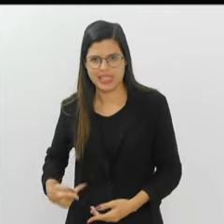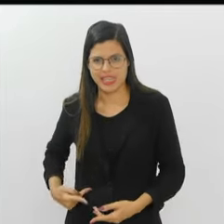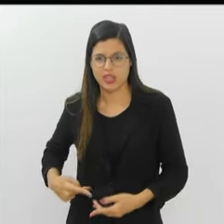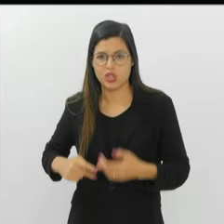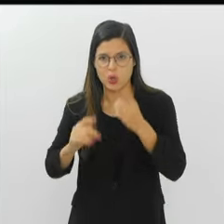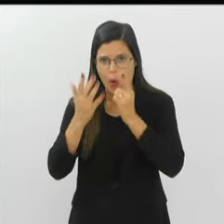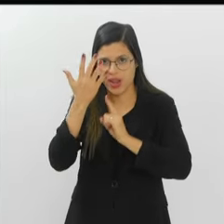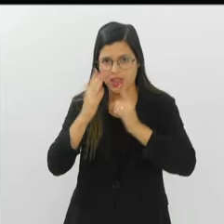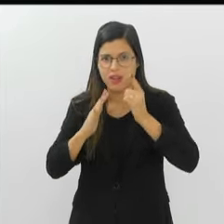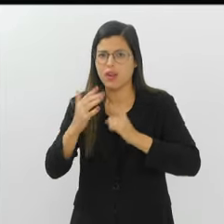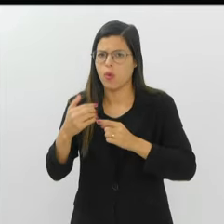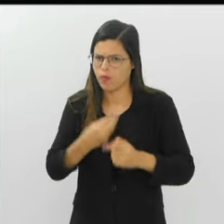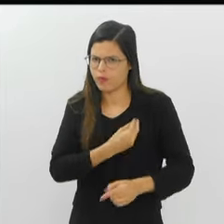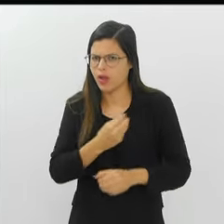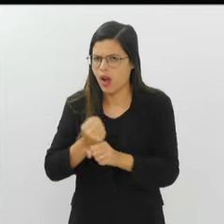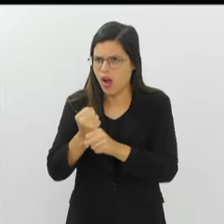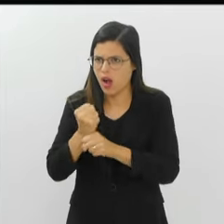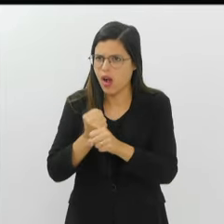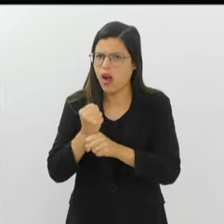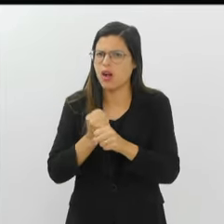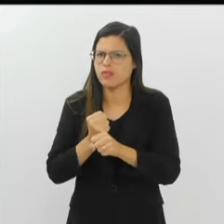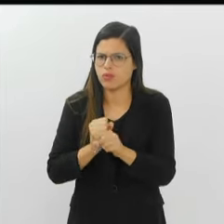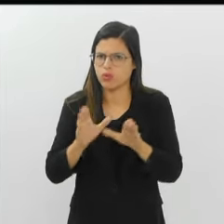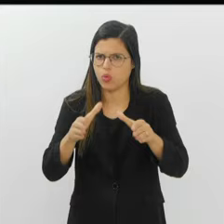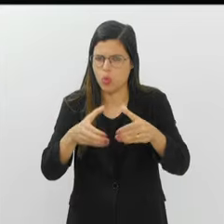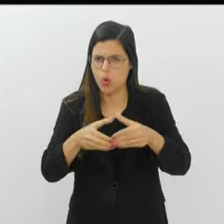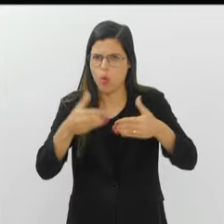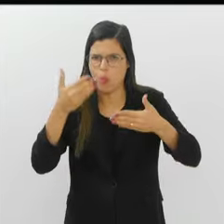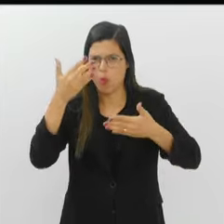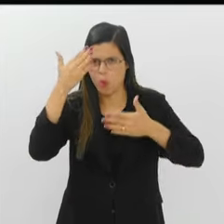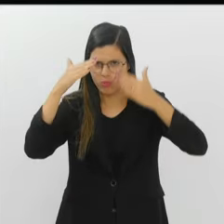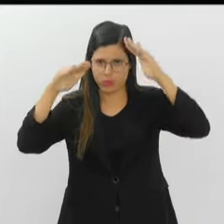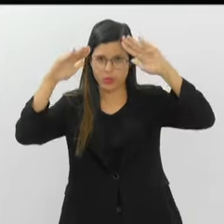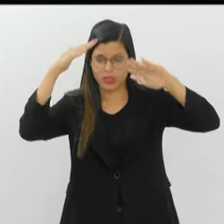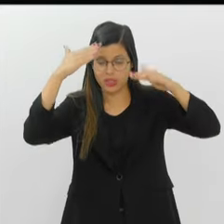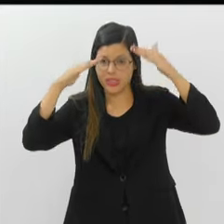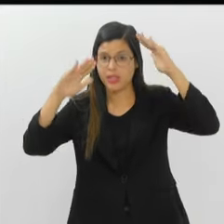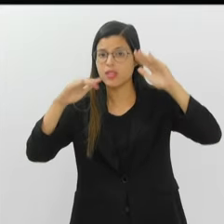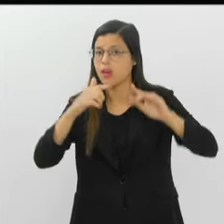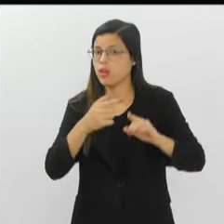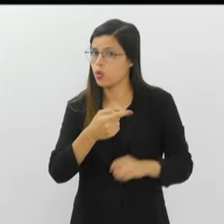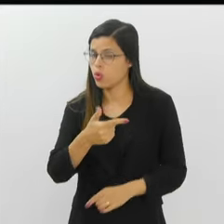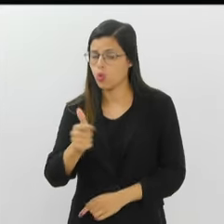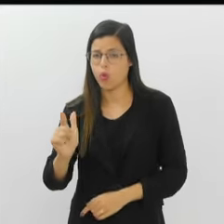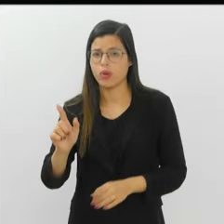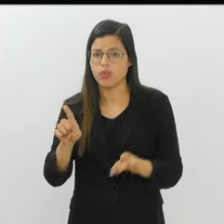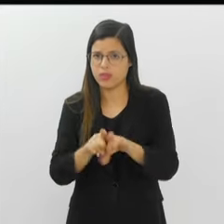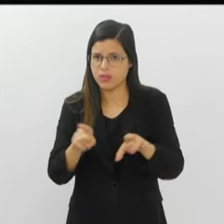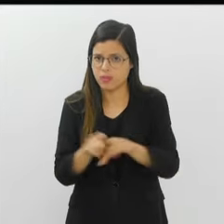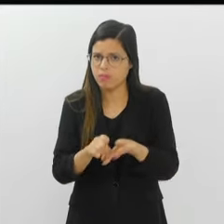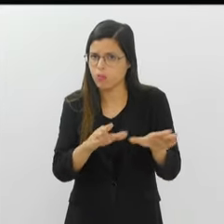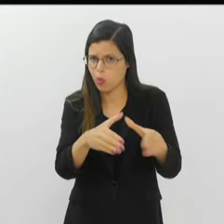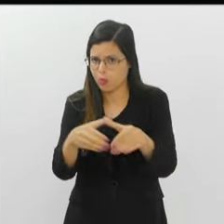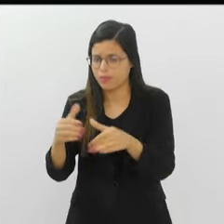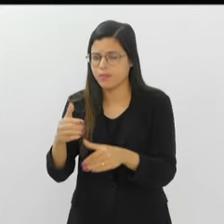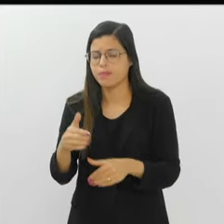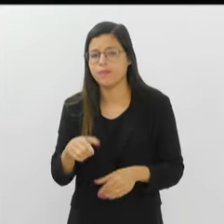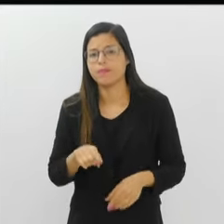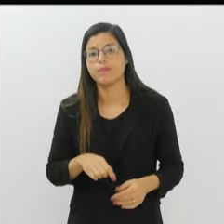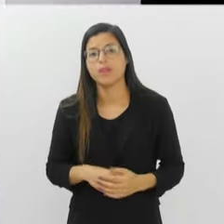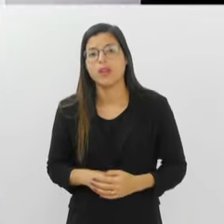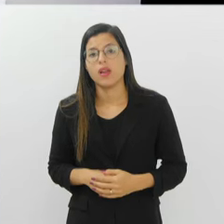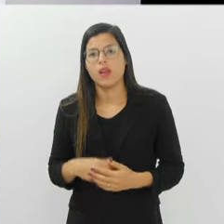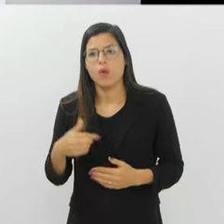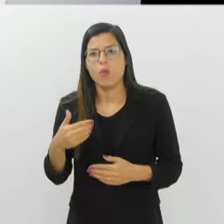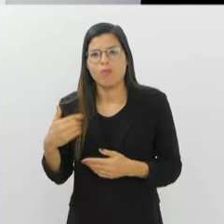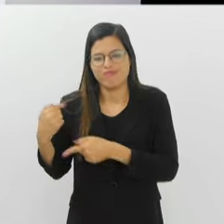por muitos anos, não só na Mocidade Alegre, a escola que me formou, mas em outras agremiações também. Porque eu faço parte de uma